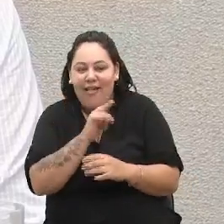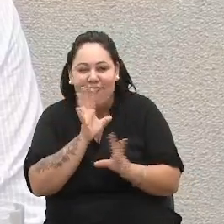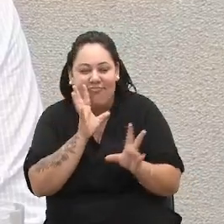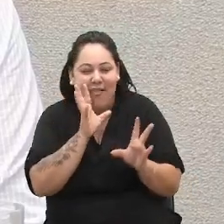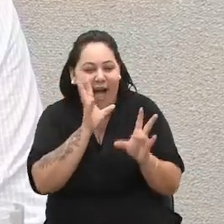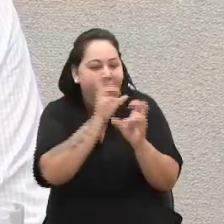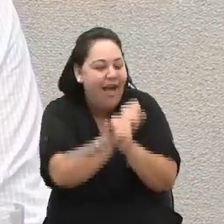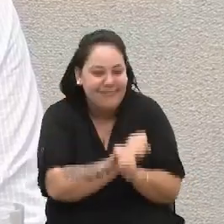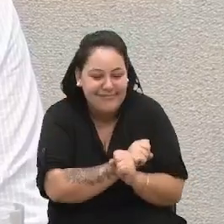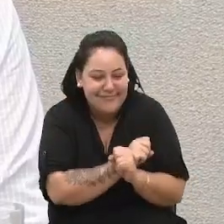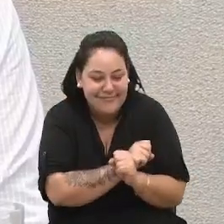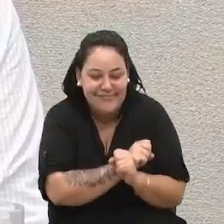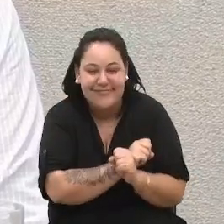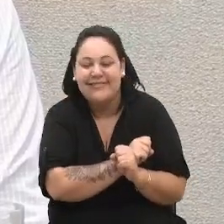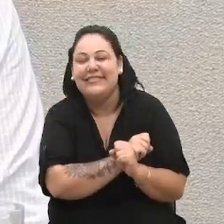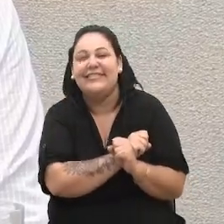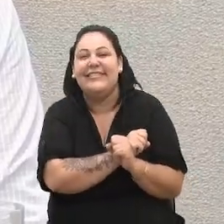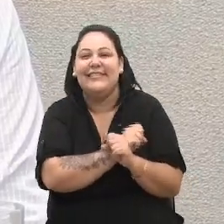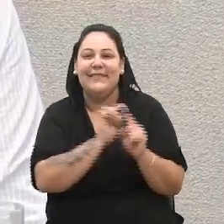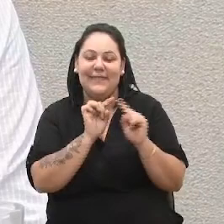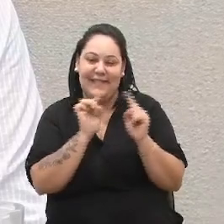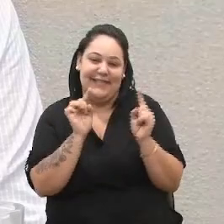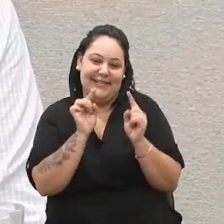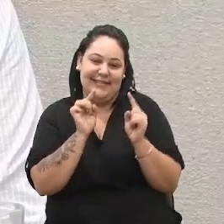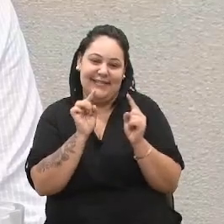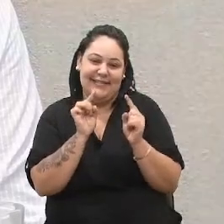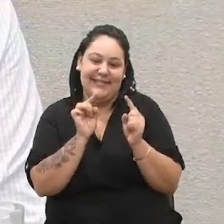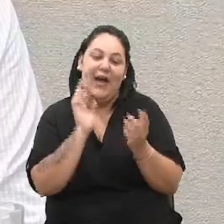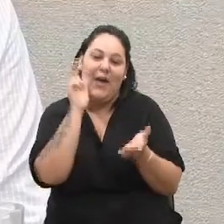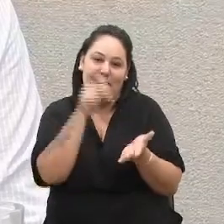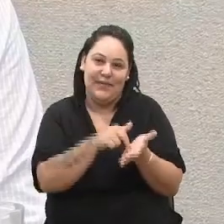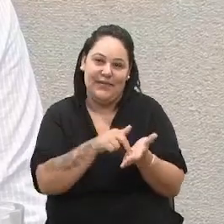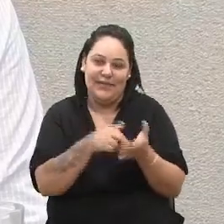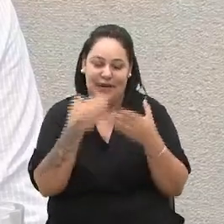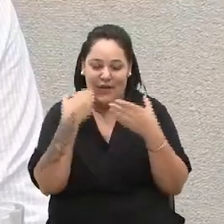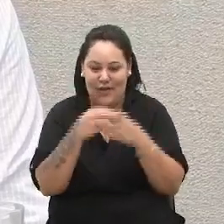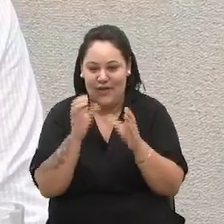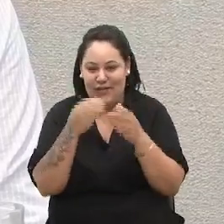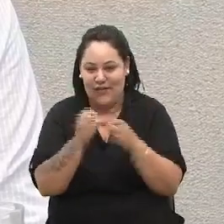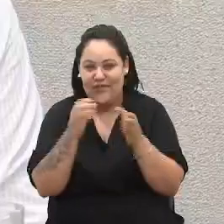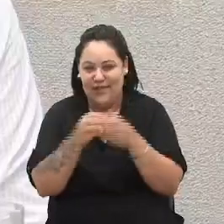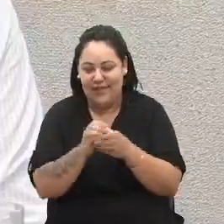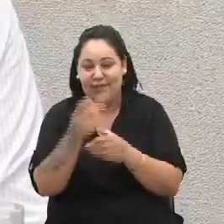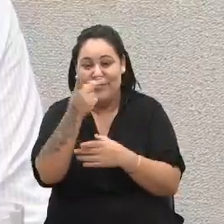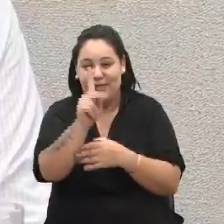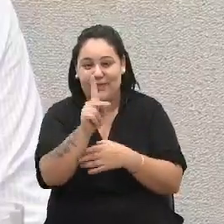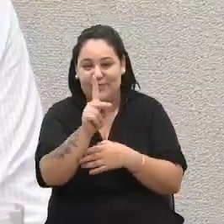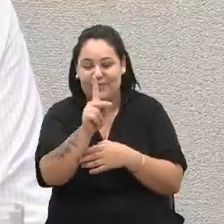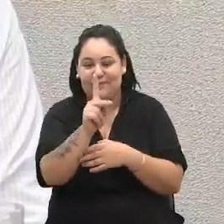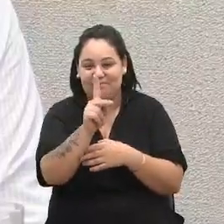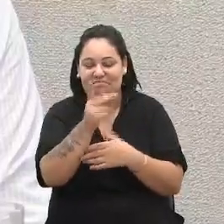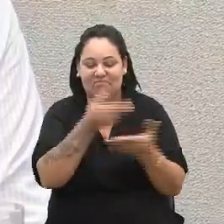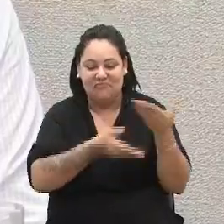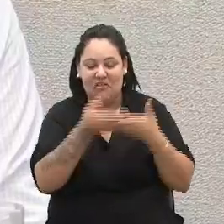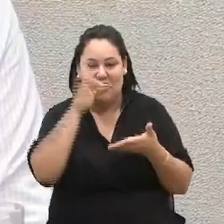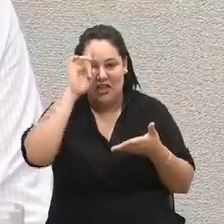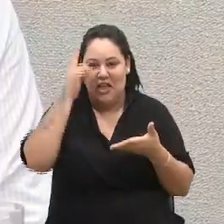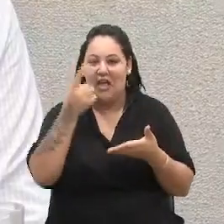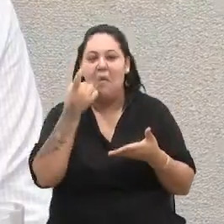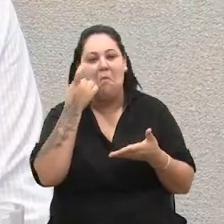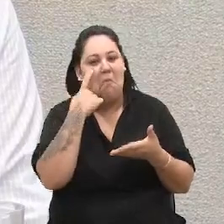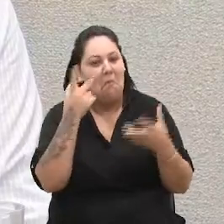É, mas realmente, convivendo ao seu lado e trocando ideias, eu vi que o senhor é uma pessoa